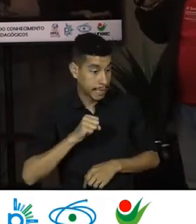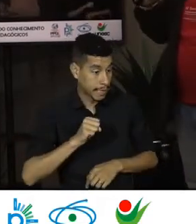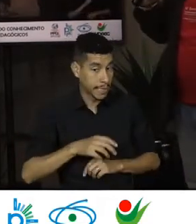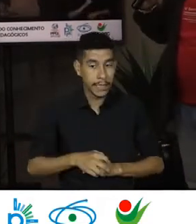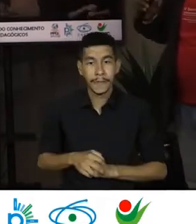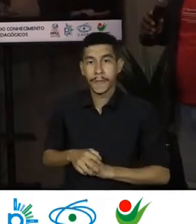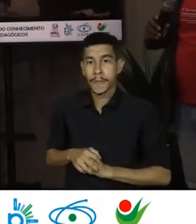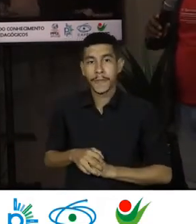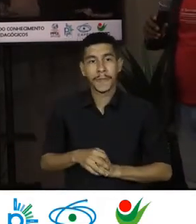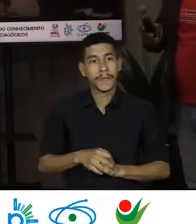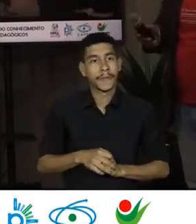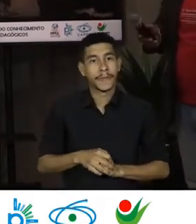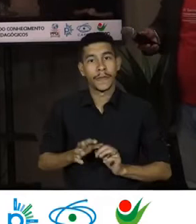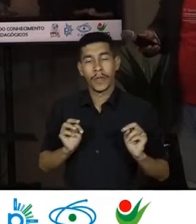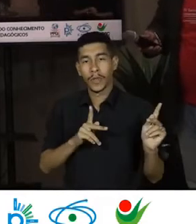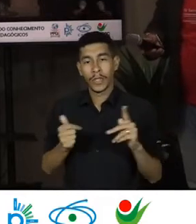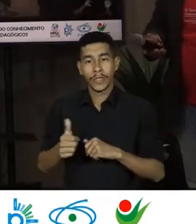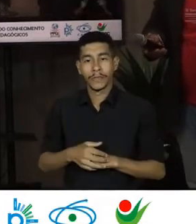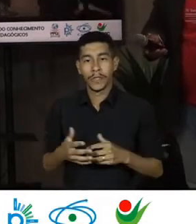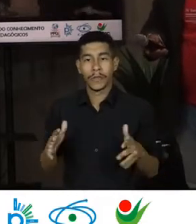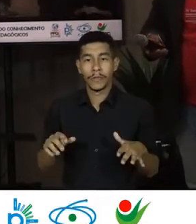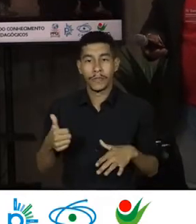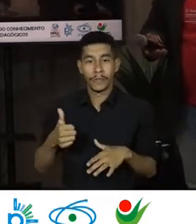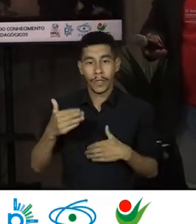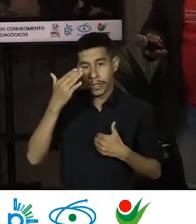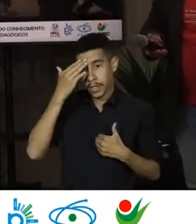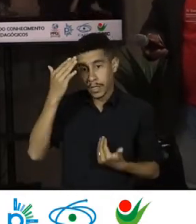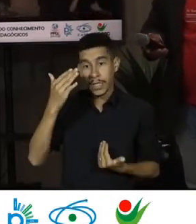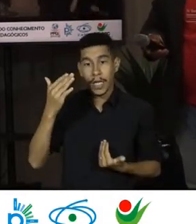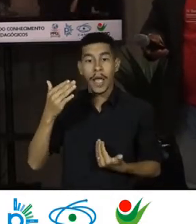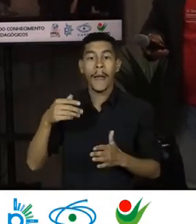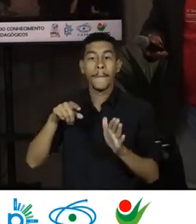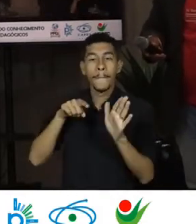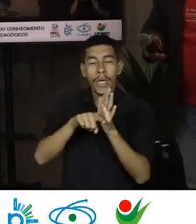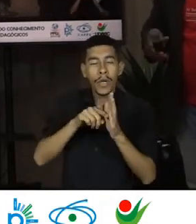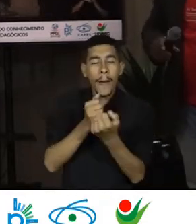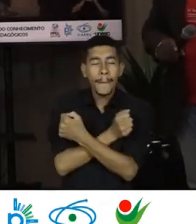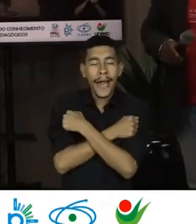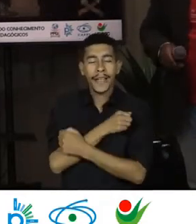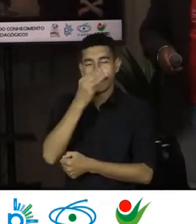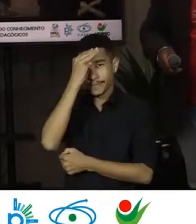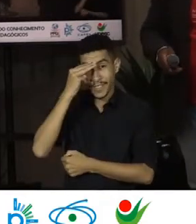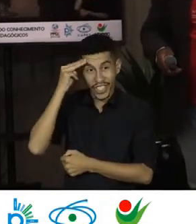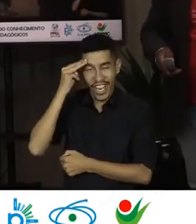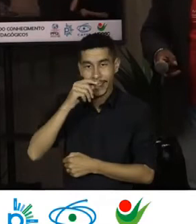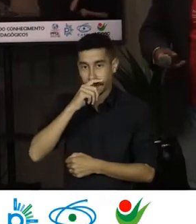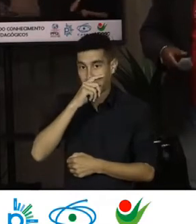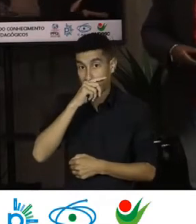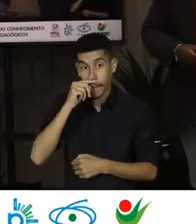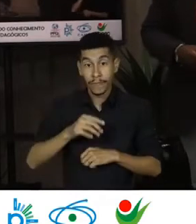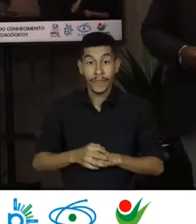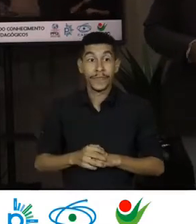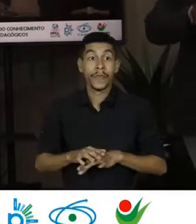Sim Então tá Então agradecer As perguntas Um abraço Para a Michelle E vamos